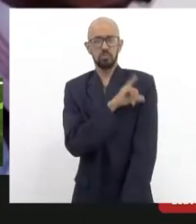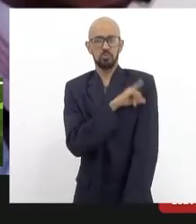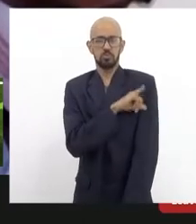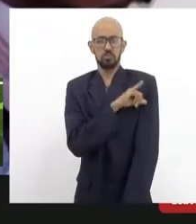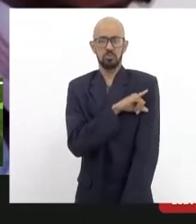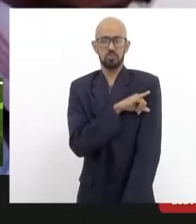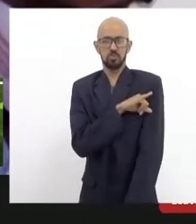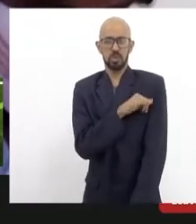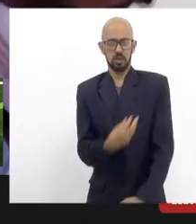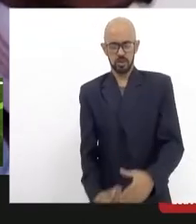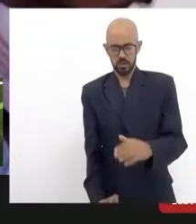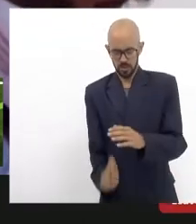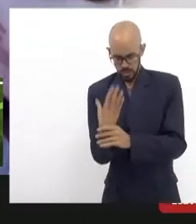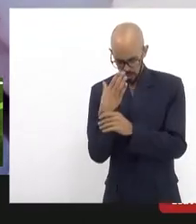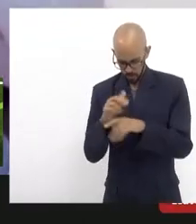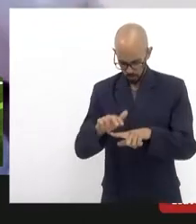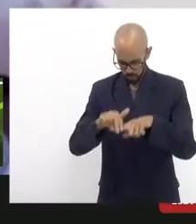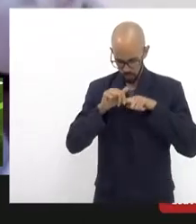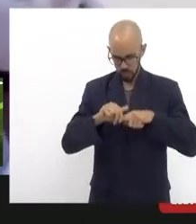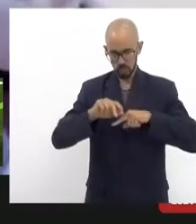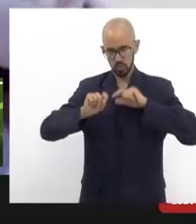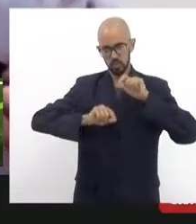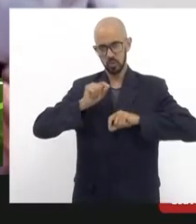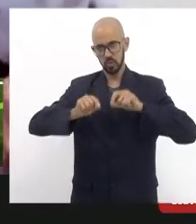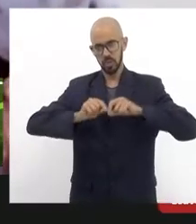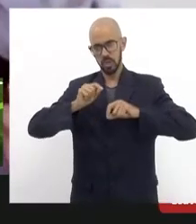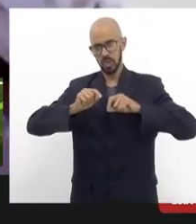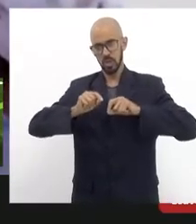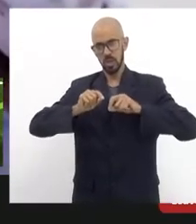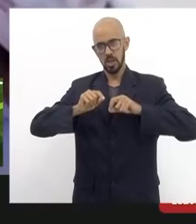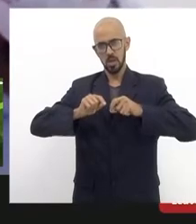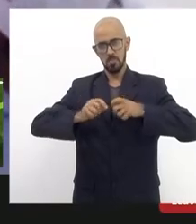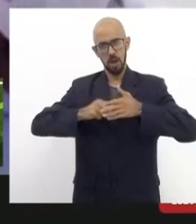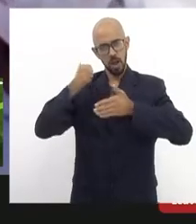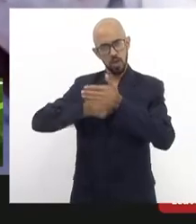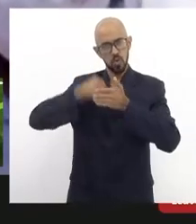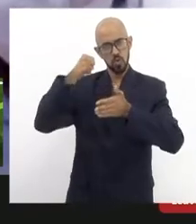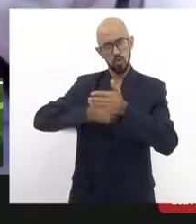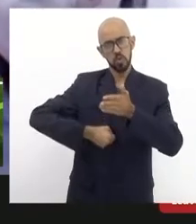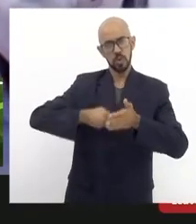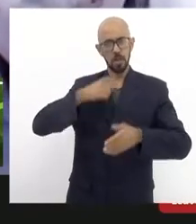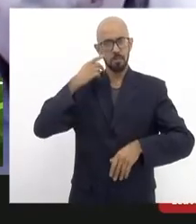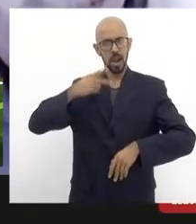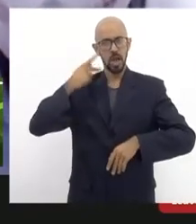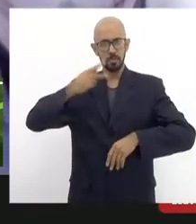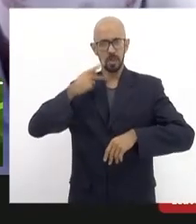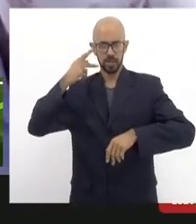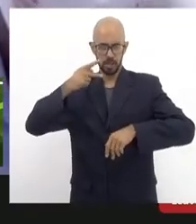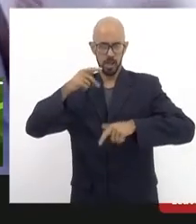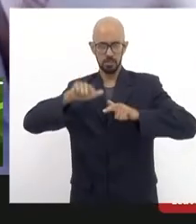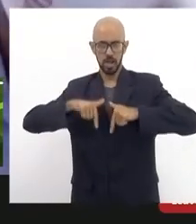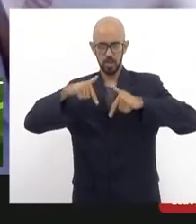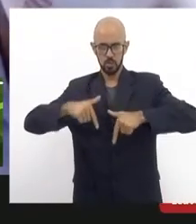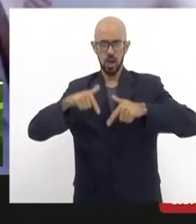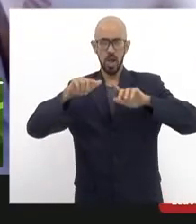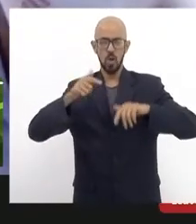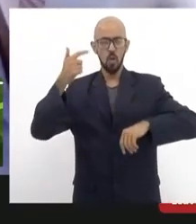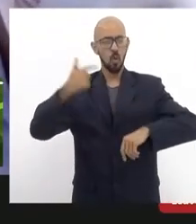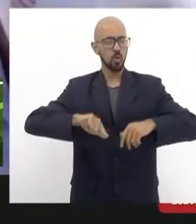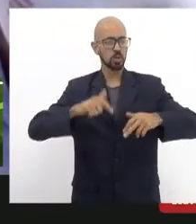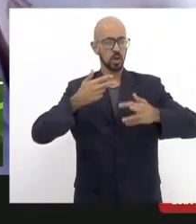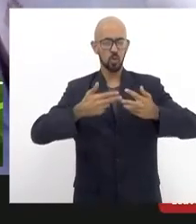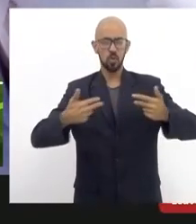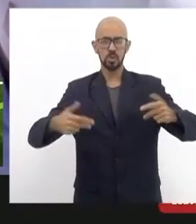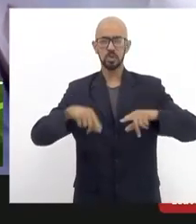criando assim portanto uma frente parlamentar para atuar eu acho daí muito importante foi uma coisa outra coisa